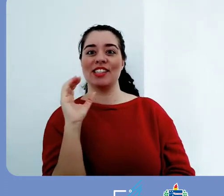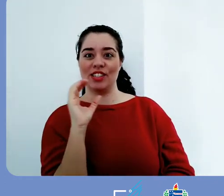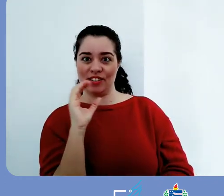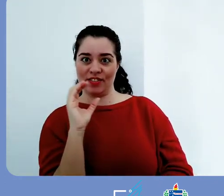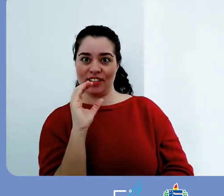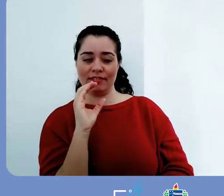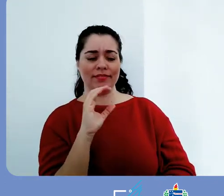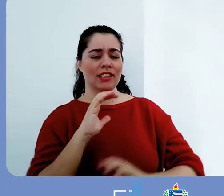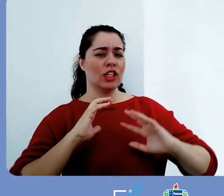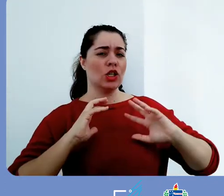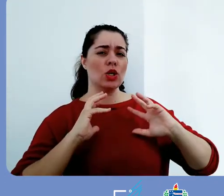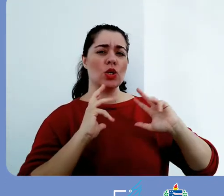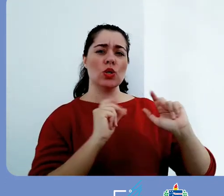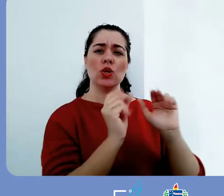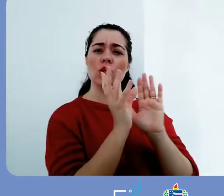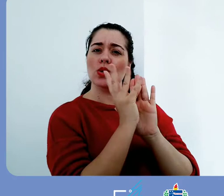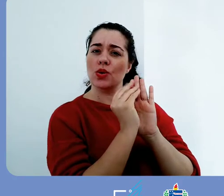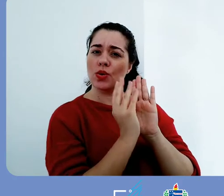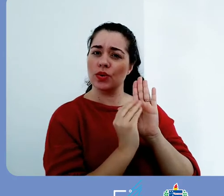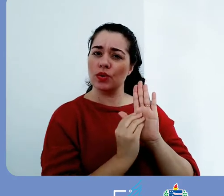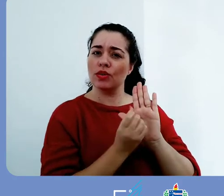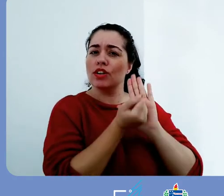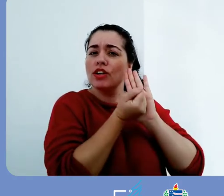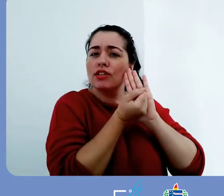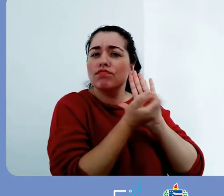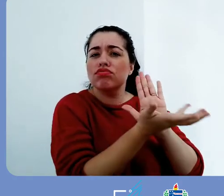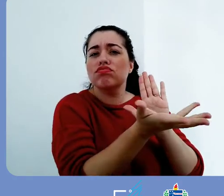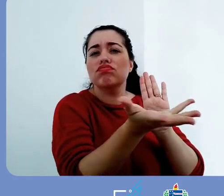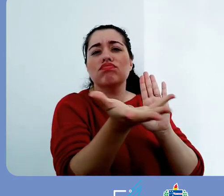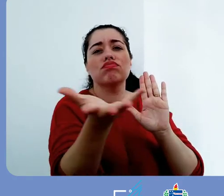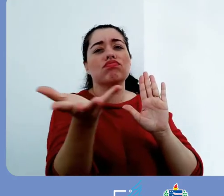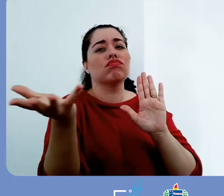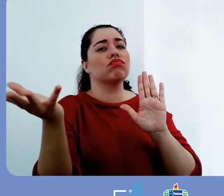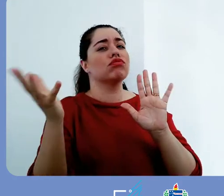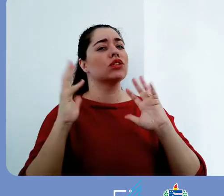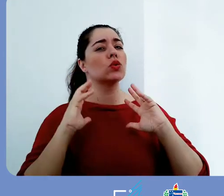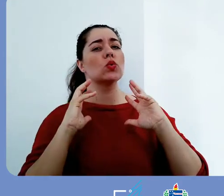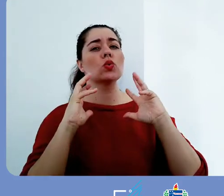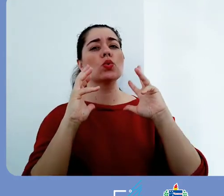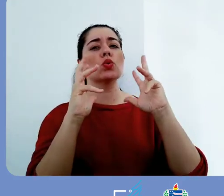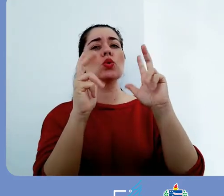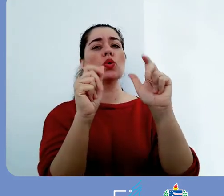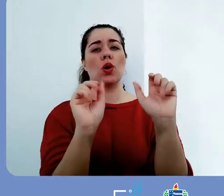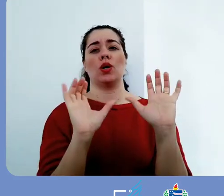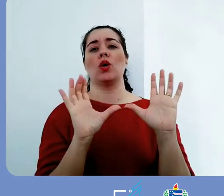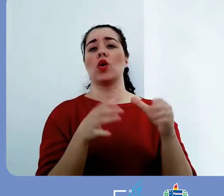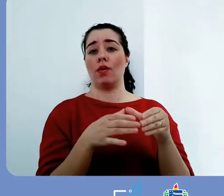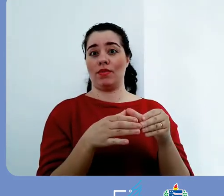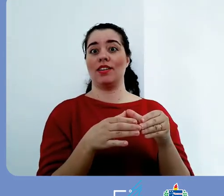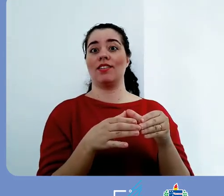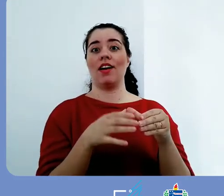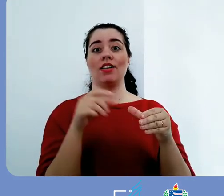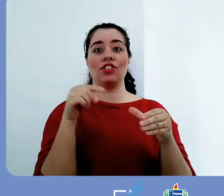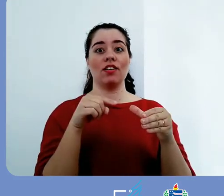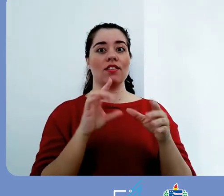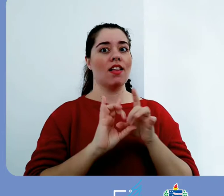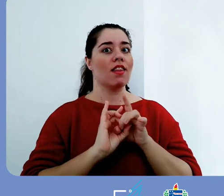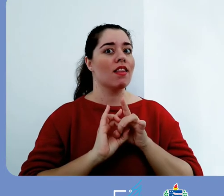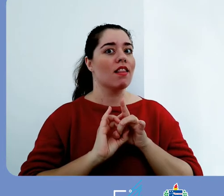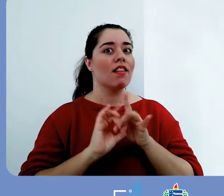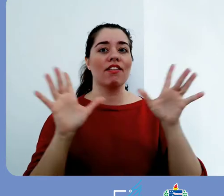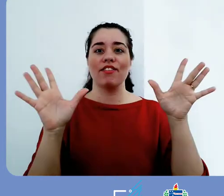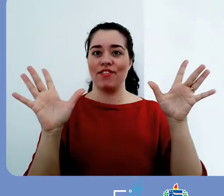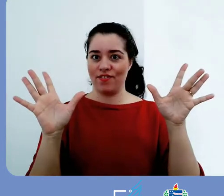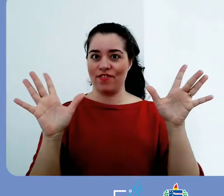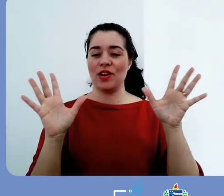universidade e reunir em um único lugar, de forma virtual, eletrônica, a produção científica